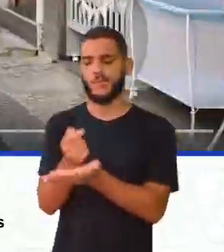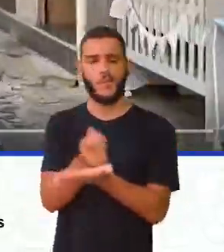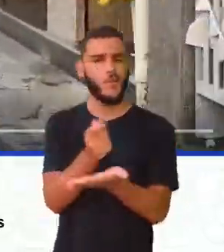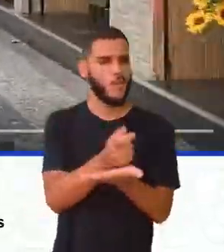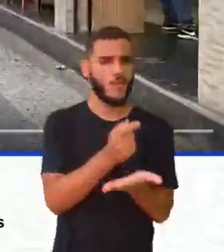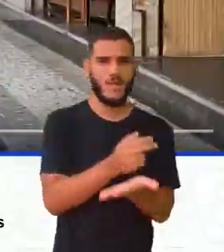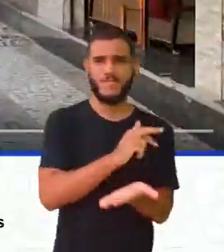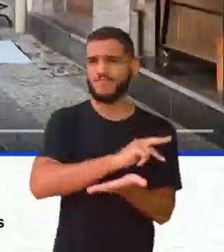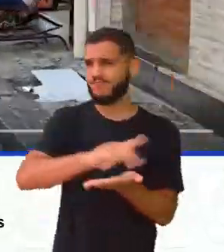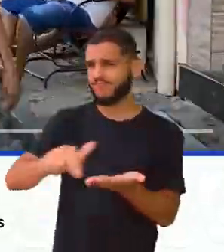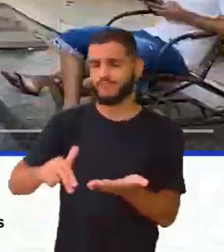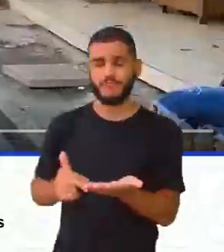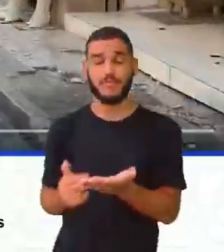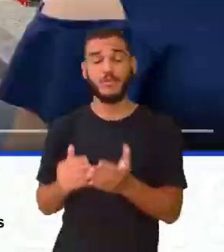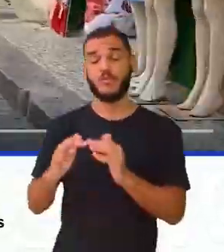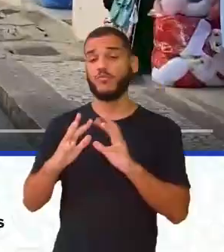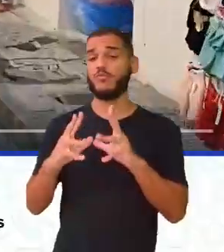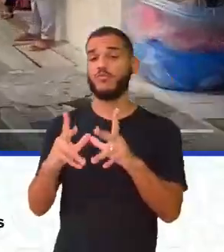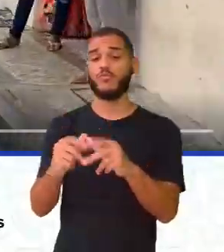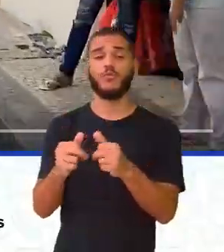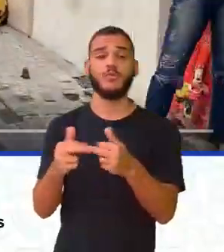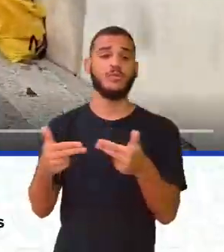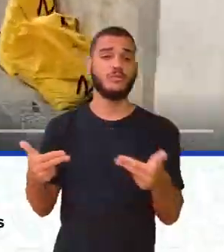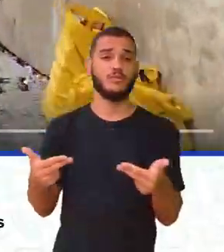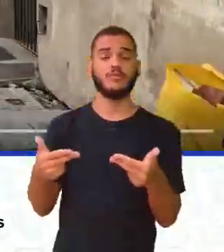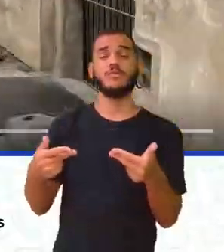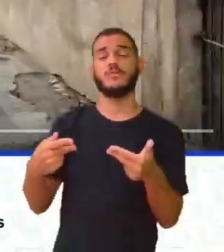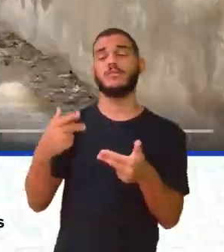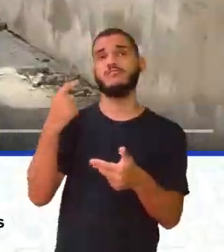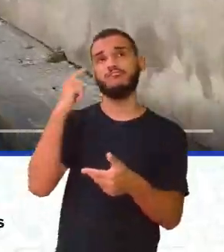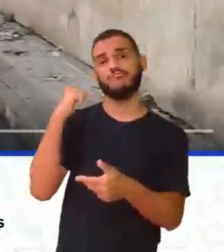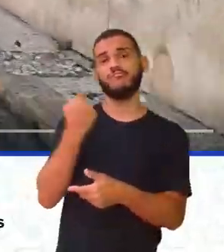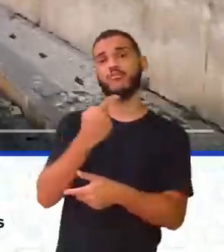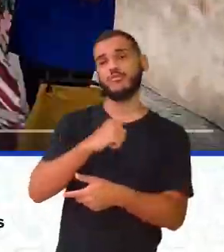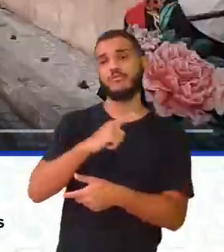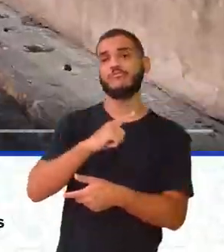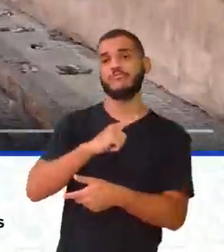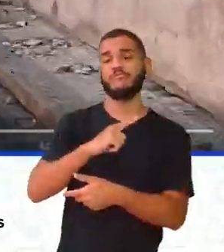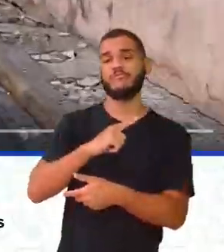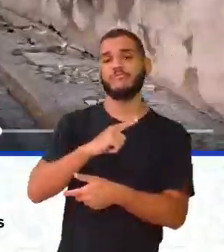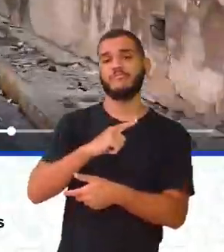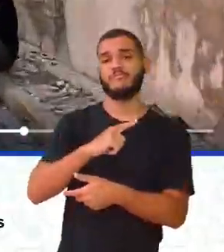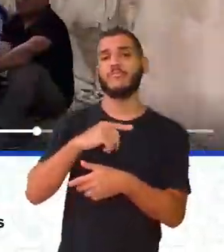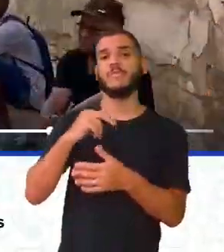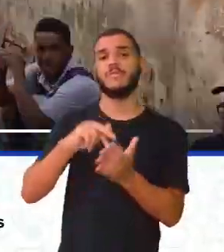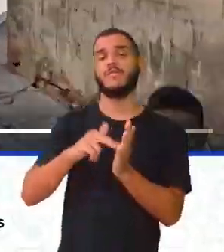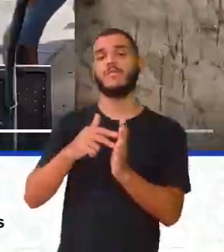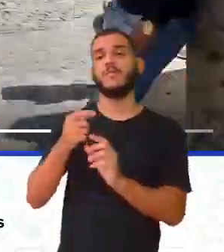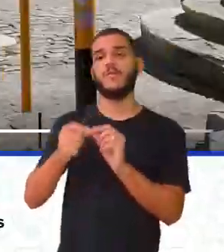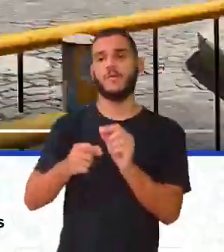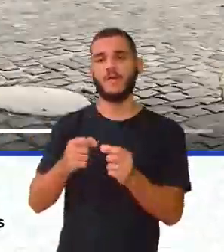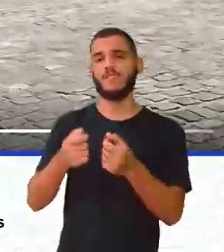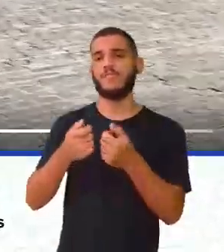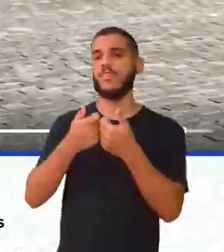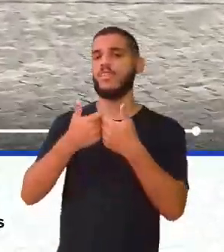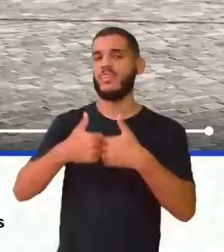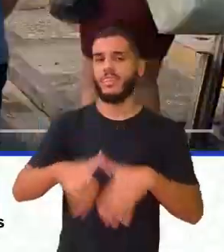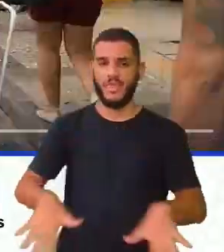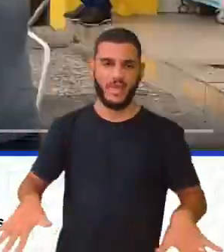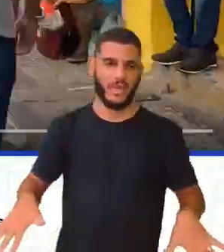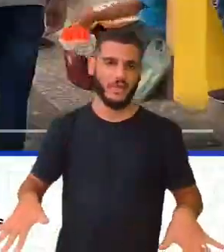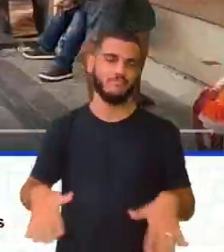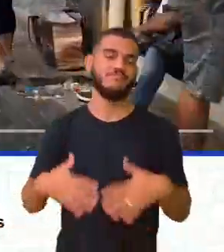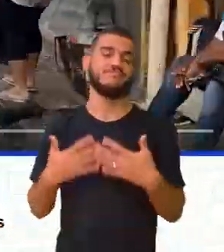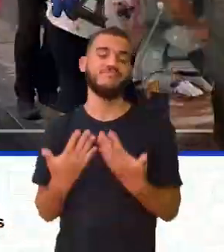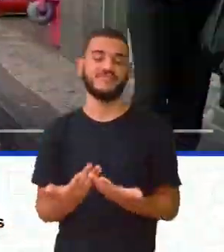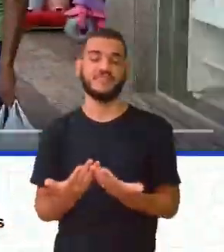né? Isso. Tudo que a gente está ali consumindo vai chegar ao que é um desgaste, né, professor? Vai,